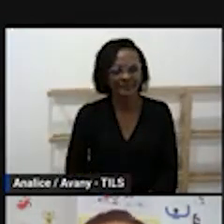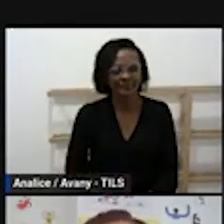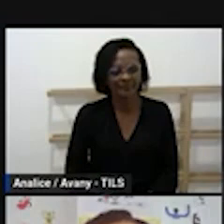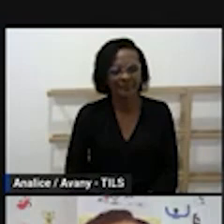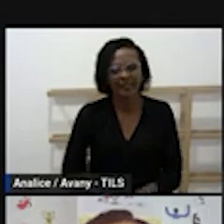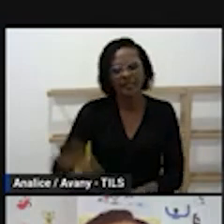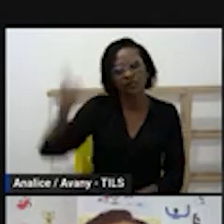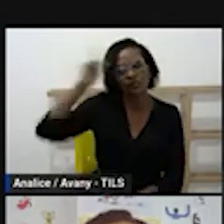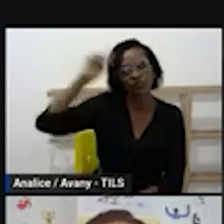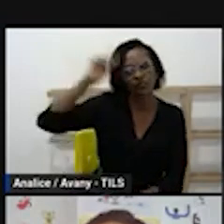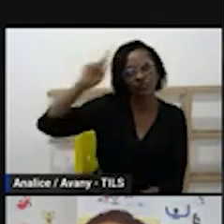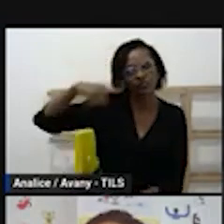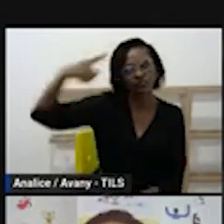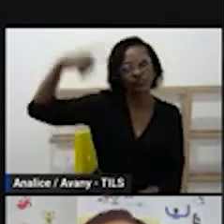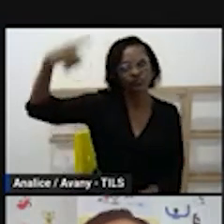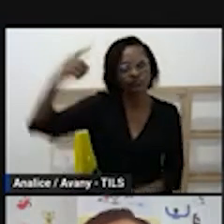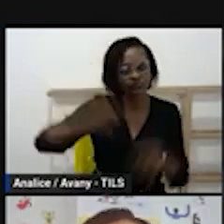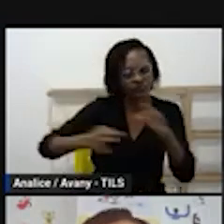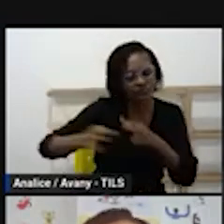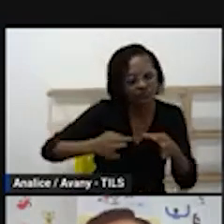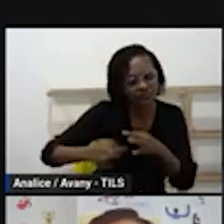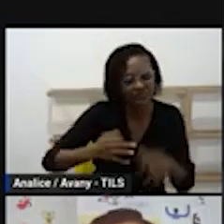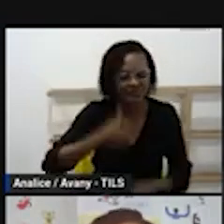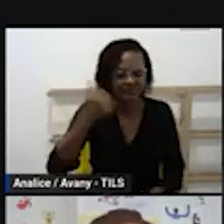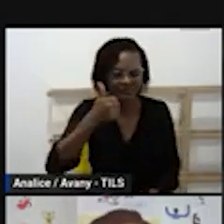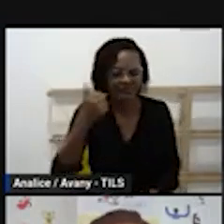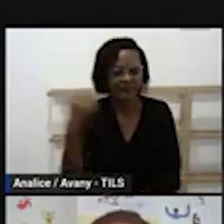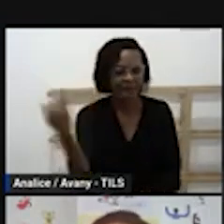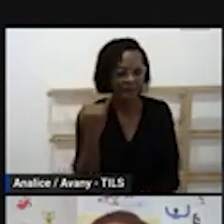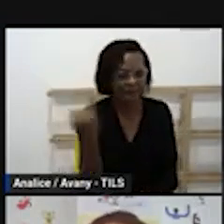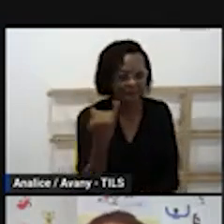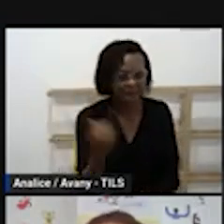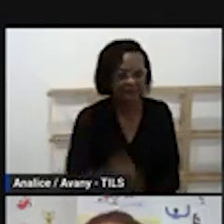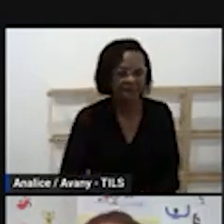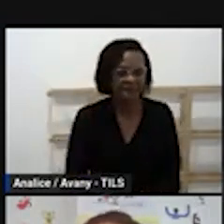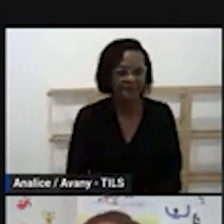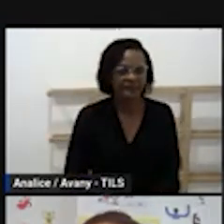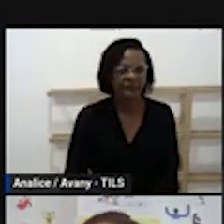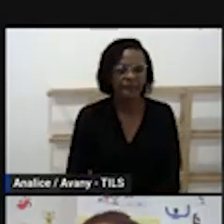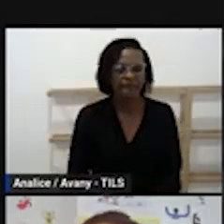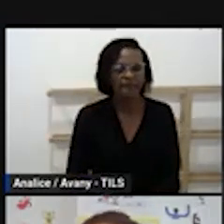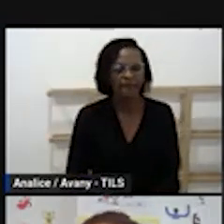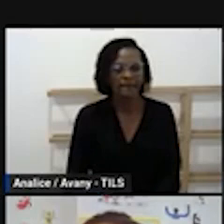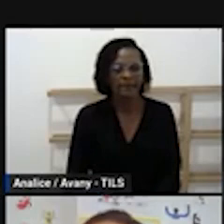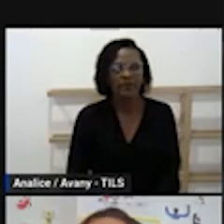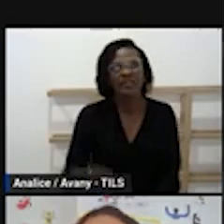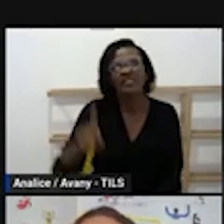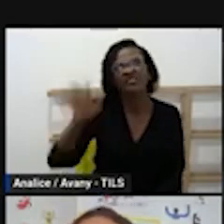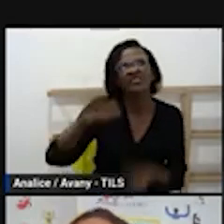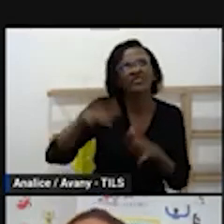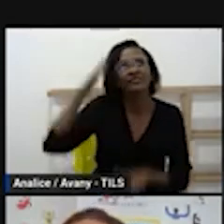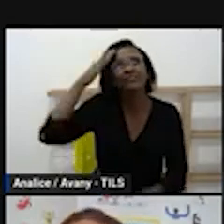rotina é um instrumento construtivo realmente. Flexível e construtivo. E aí, gente pensa